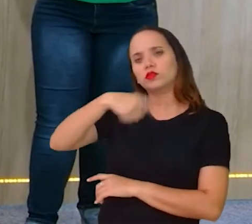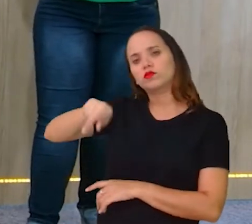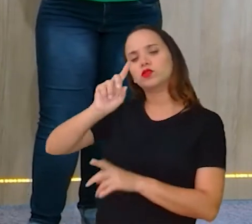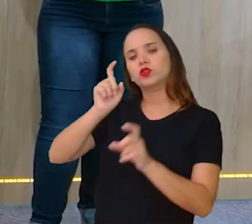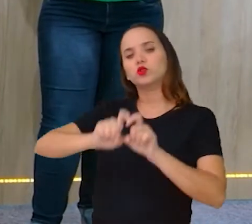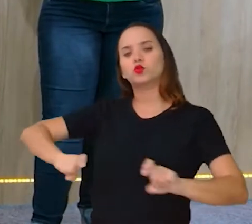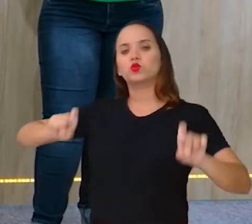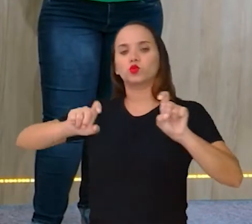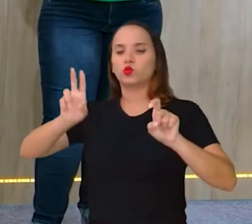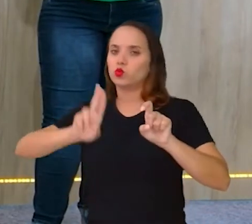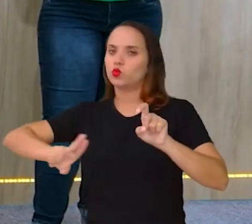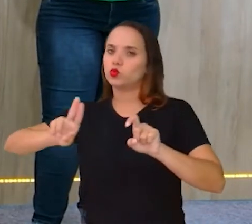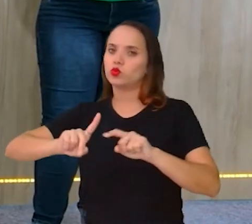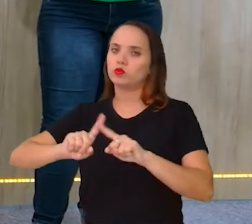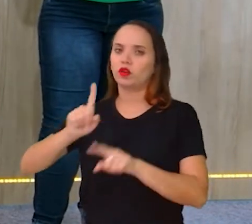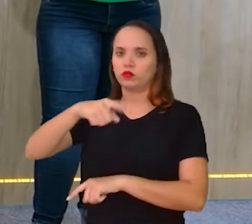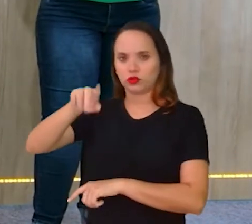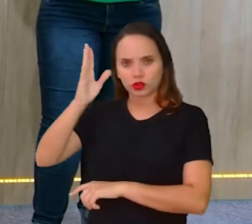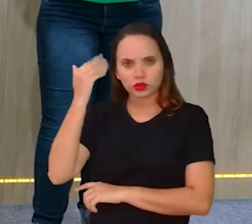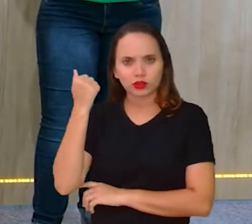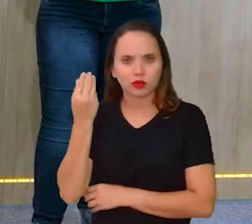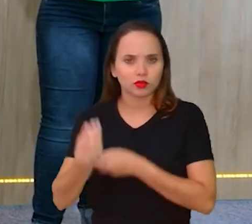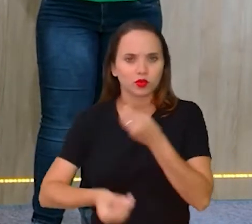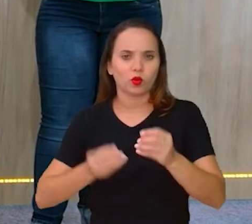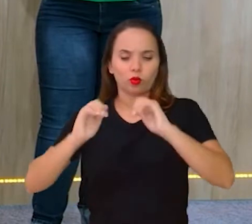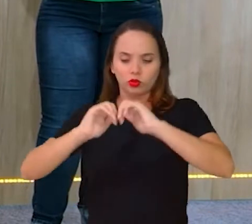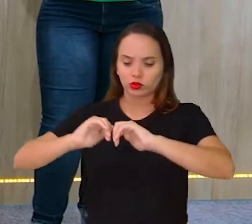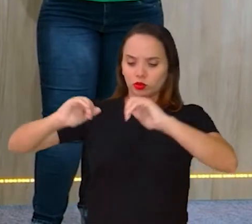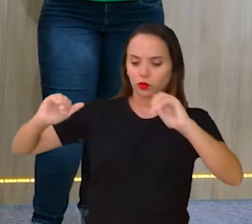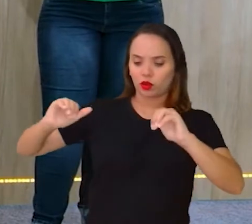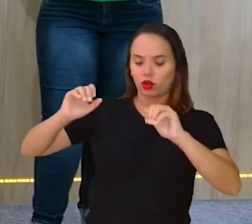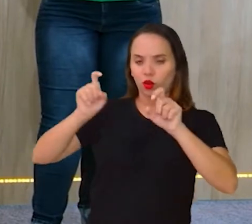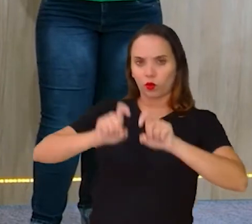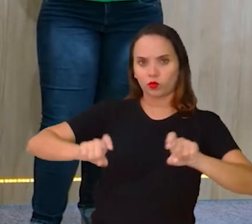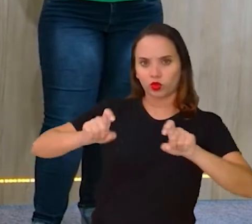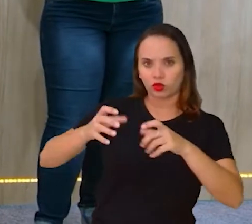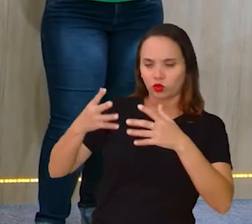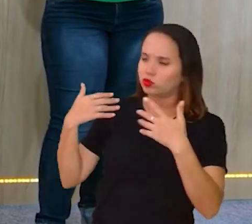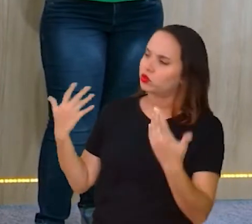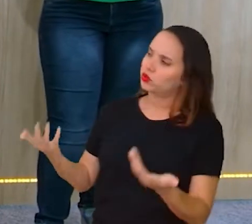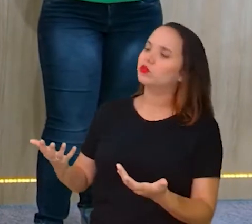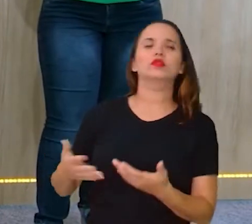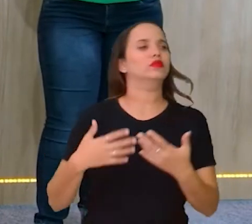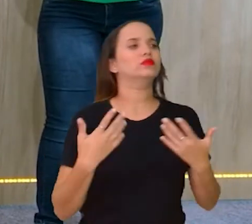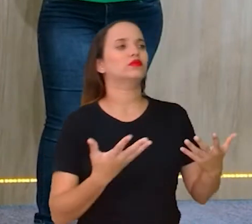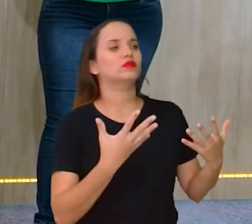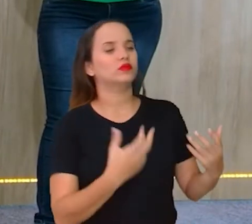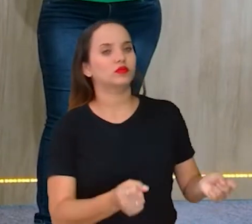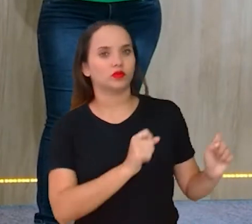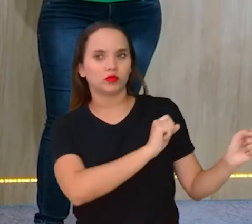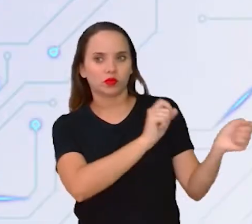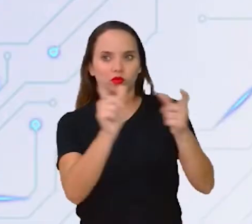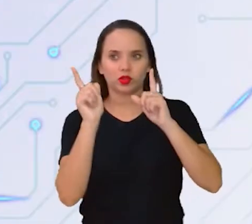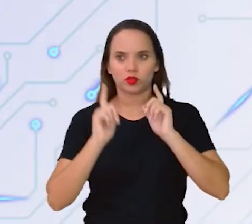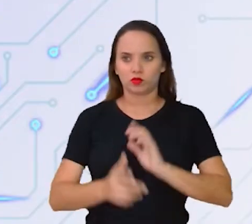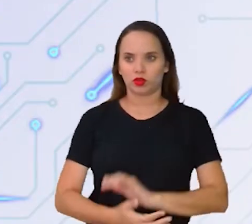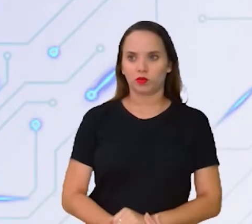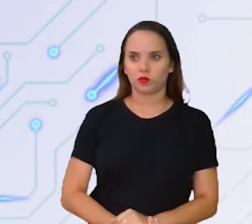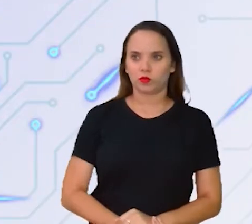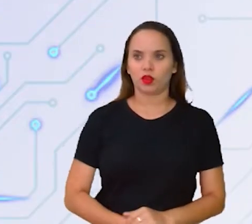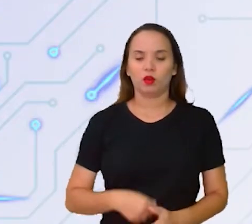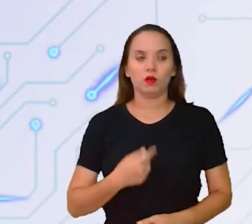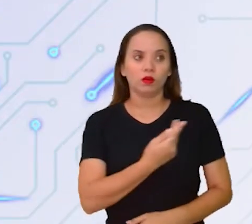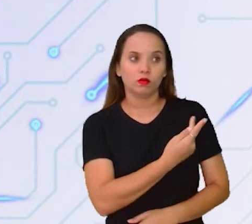um computador? Não é comum a gente separar o computador? Será que vai? Vamos ver? Dá uma passada aí para a próxima tela, Carla, para a gente